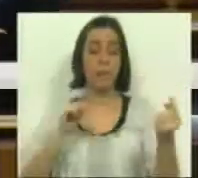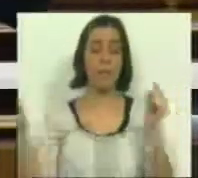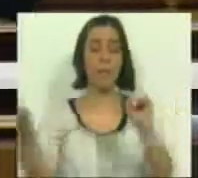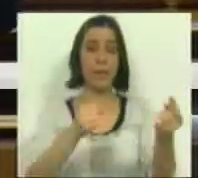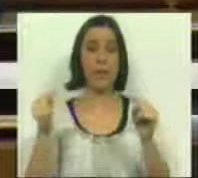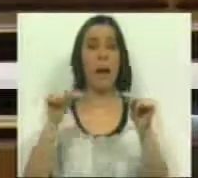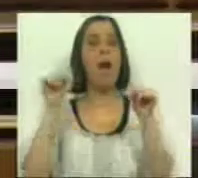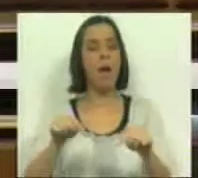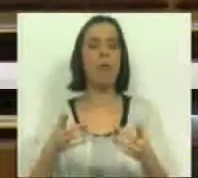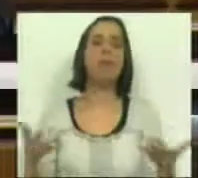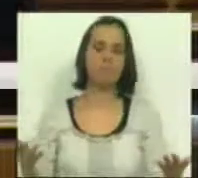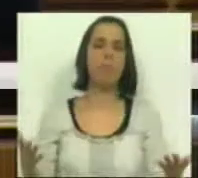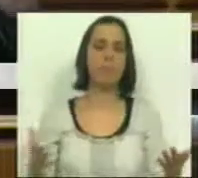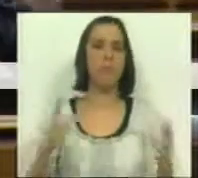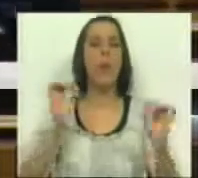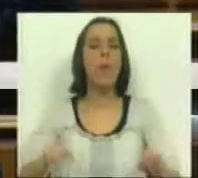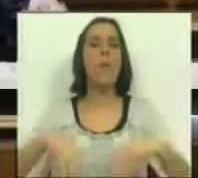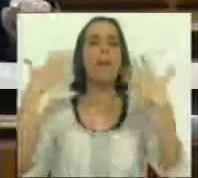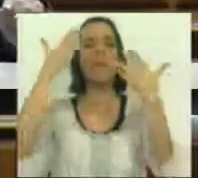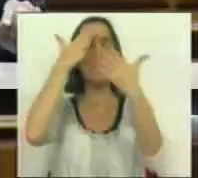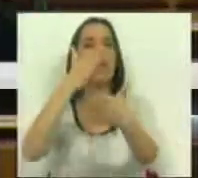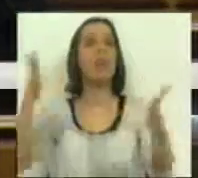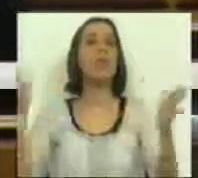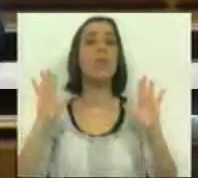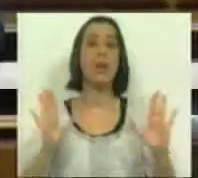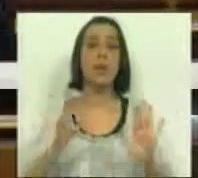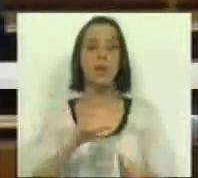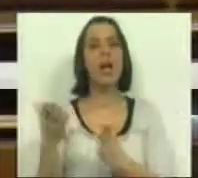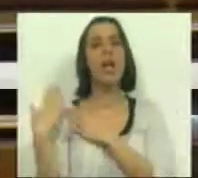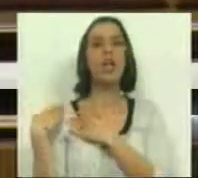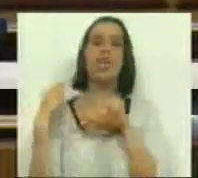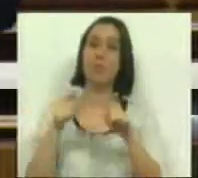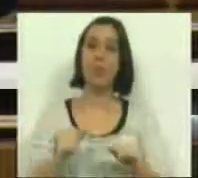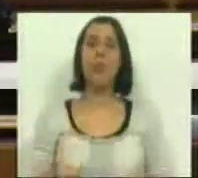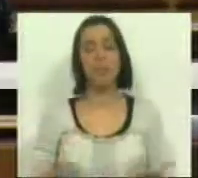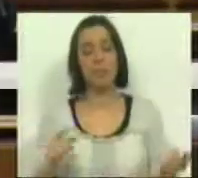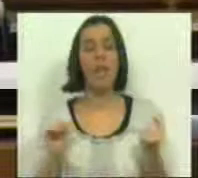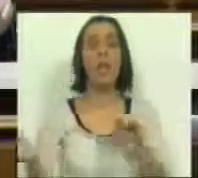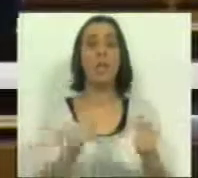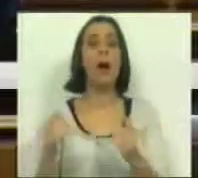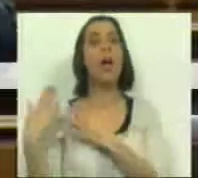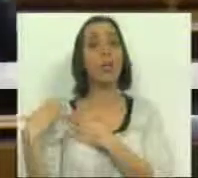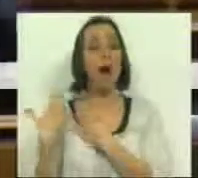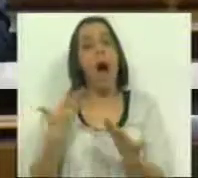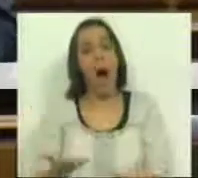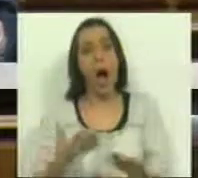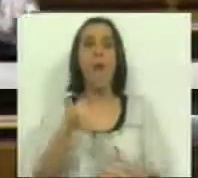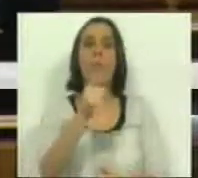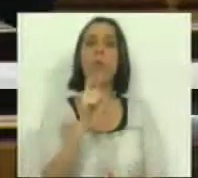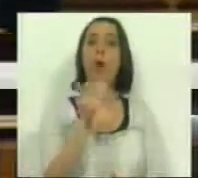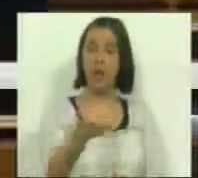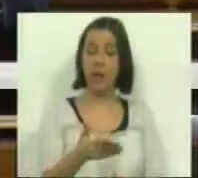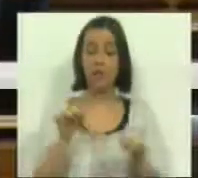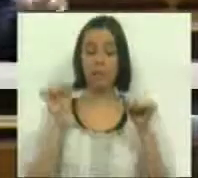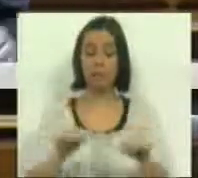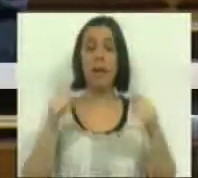debater, e esse sim, Sr. Deputado, que é um princípio da democracia, que é a responsabilidade, para debater a responsabilidade, tem aqui o Bloco de Esquerda.